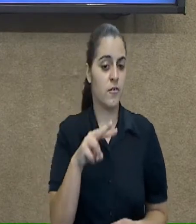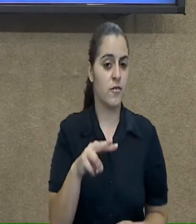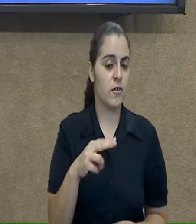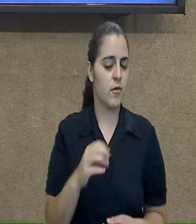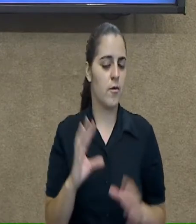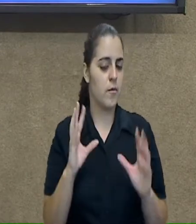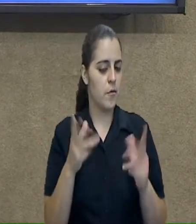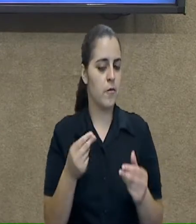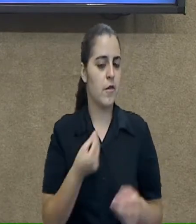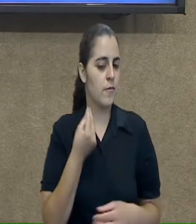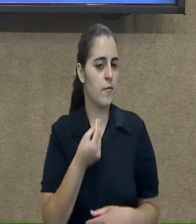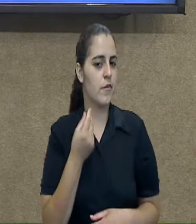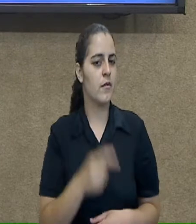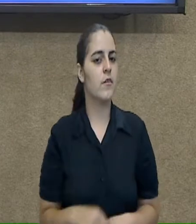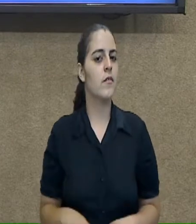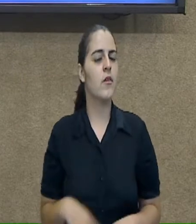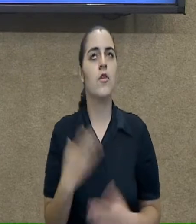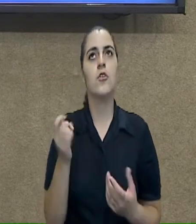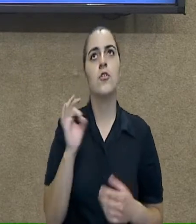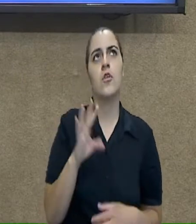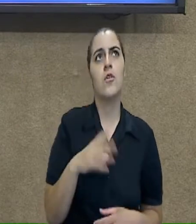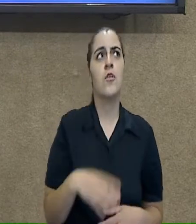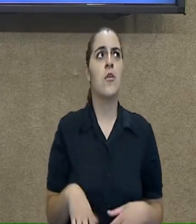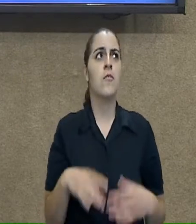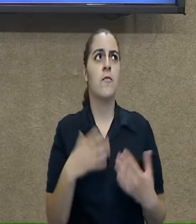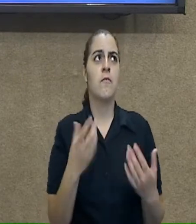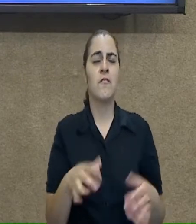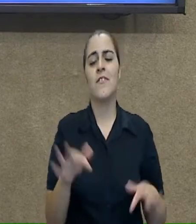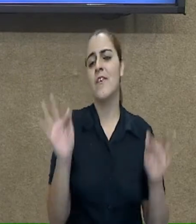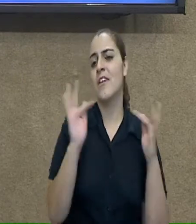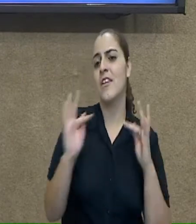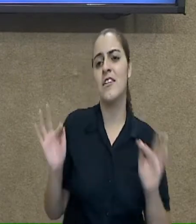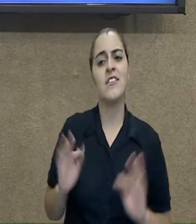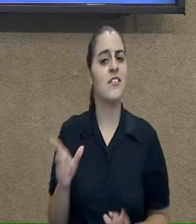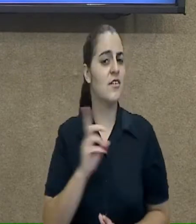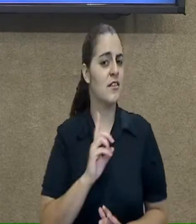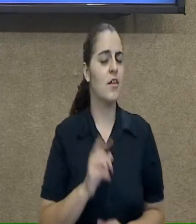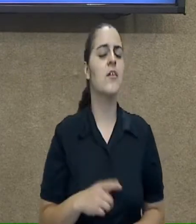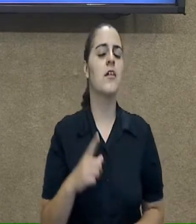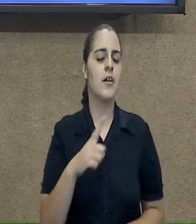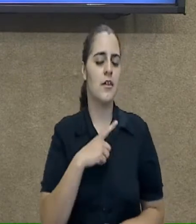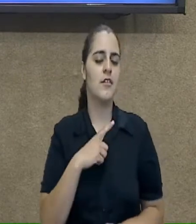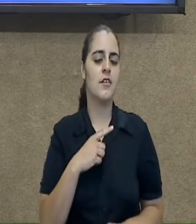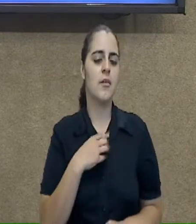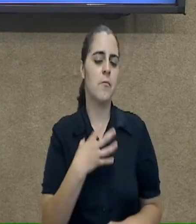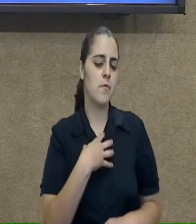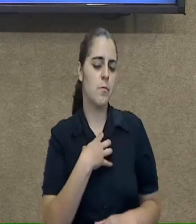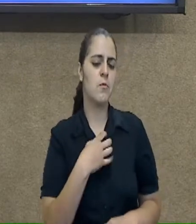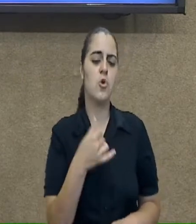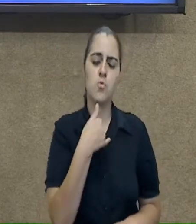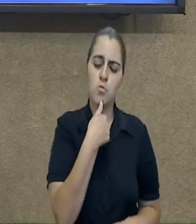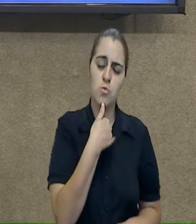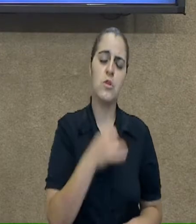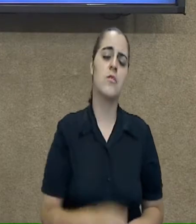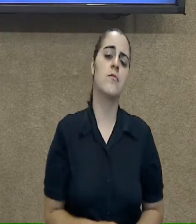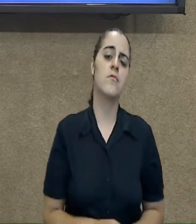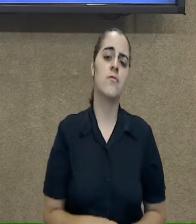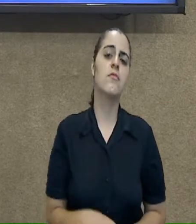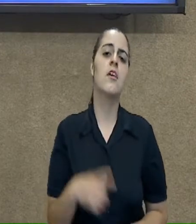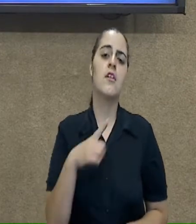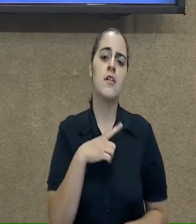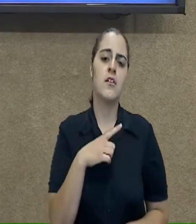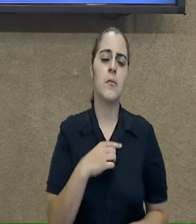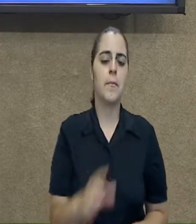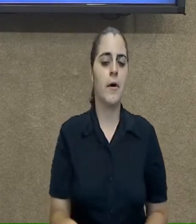real da vida, nós não vivemos só momentos de alegria. Nós vivemos também momentos de tristeza,